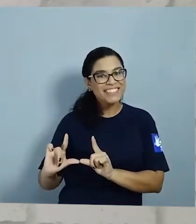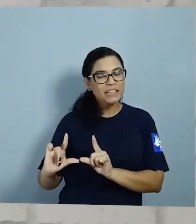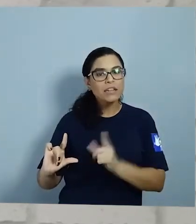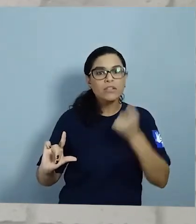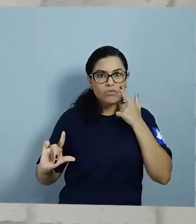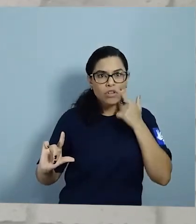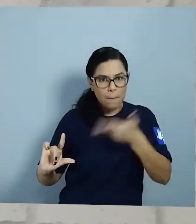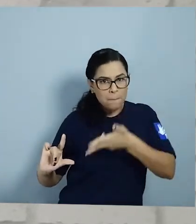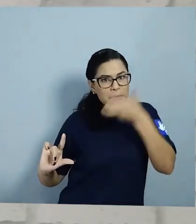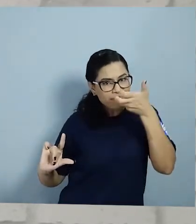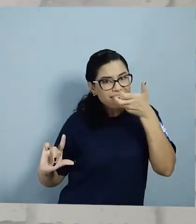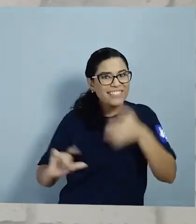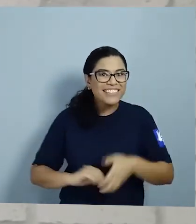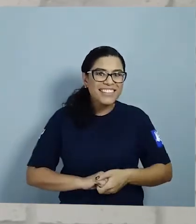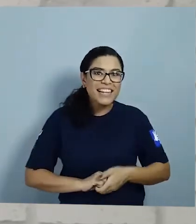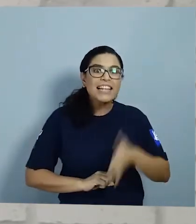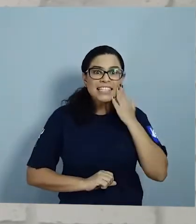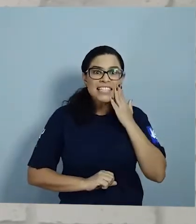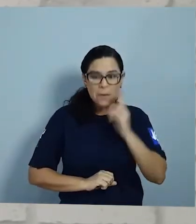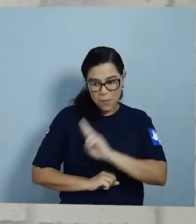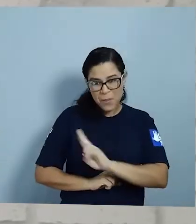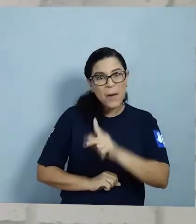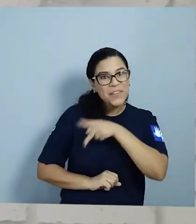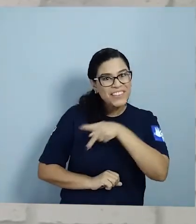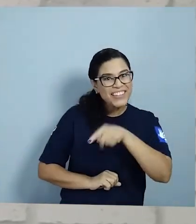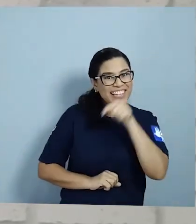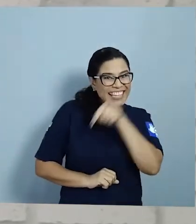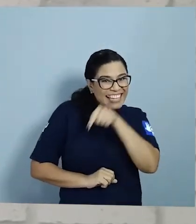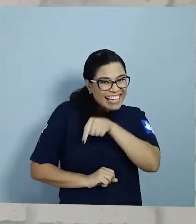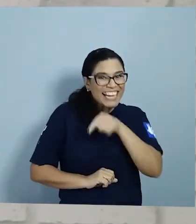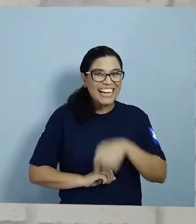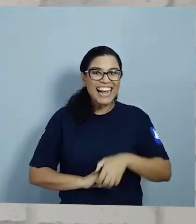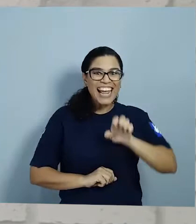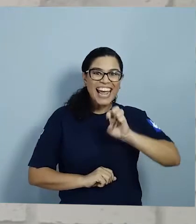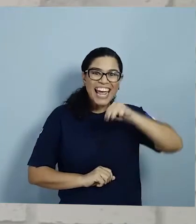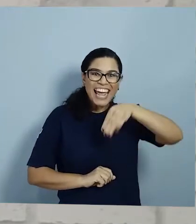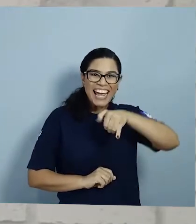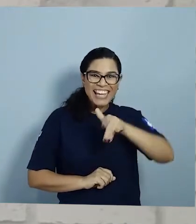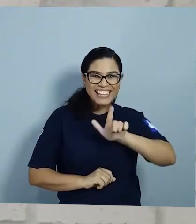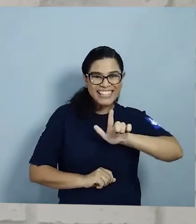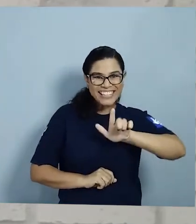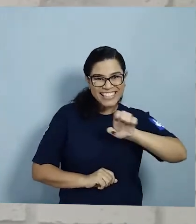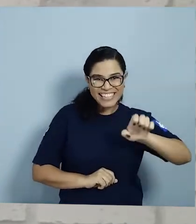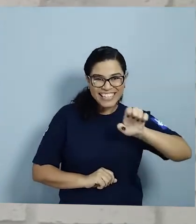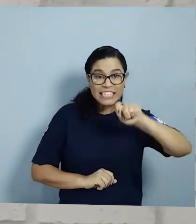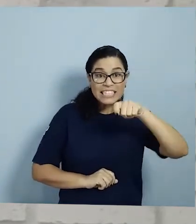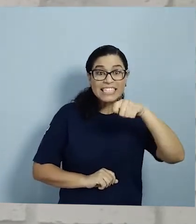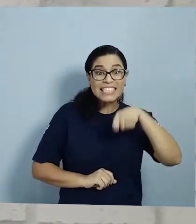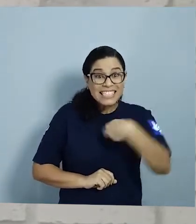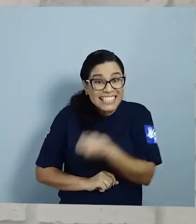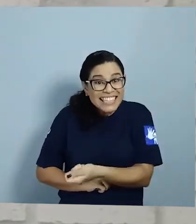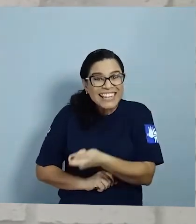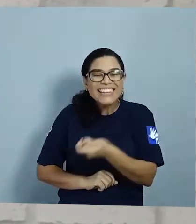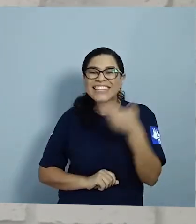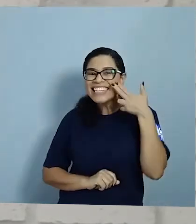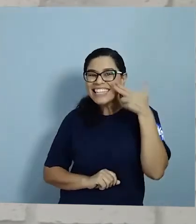Vocês já repararam? Sabe qual o nome dessa professora que está lá? Emily Oi Emily